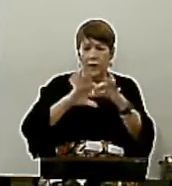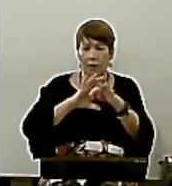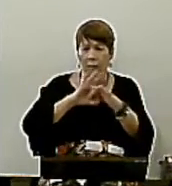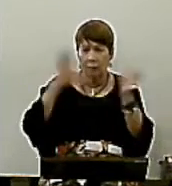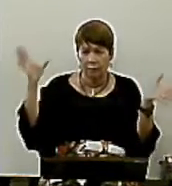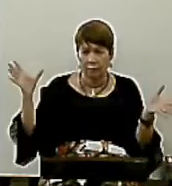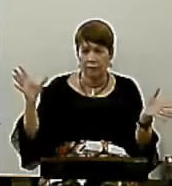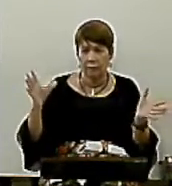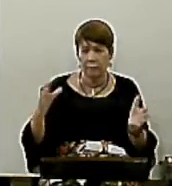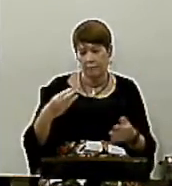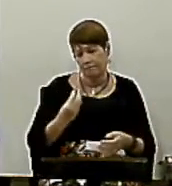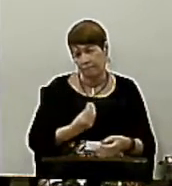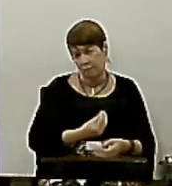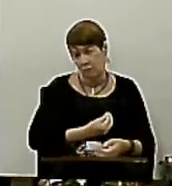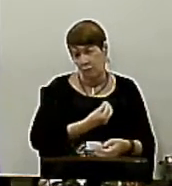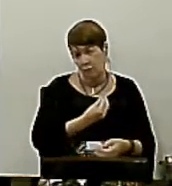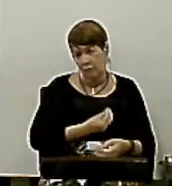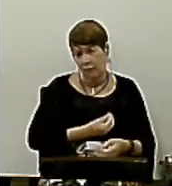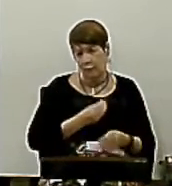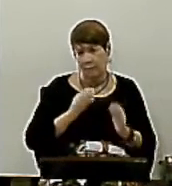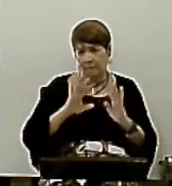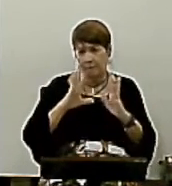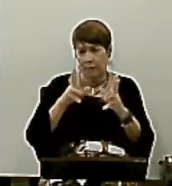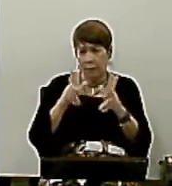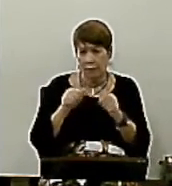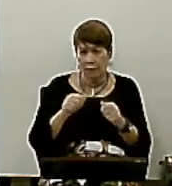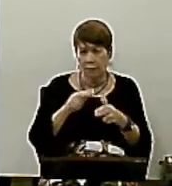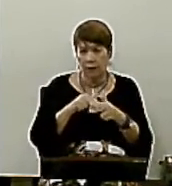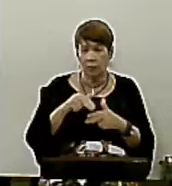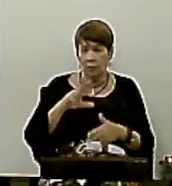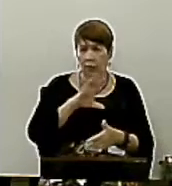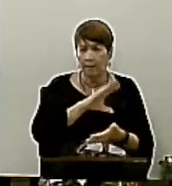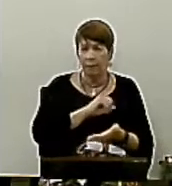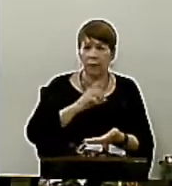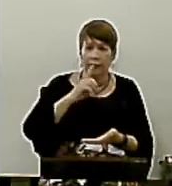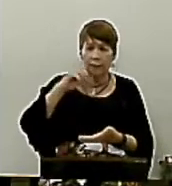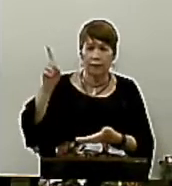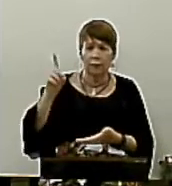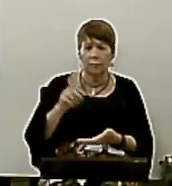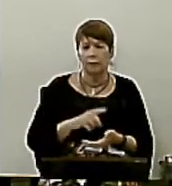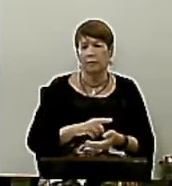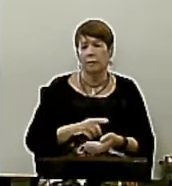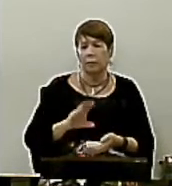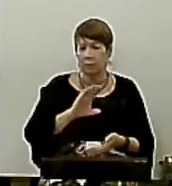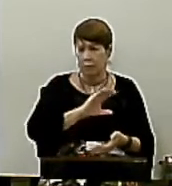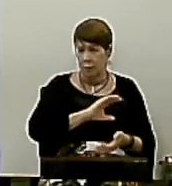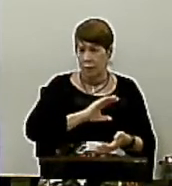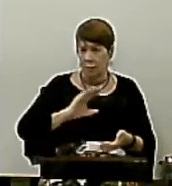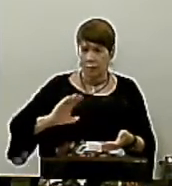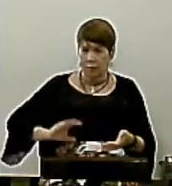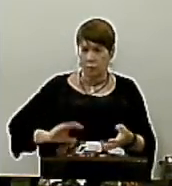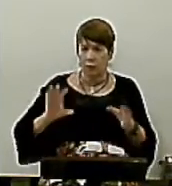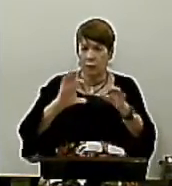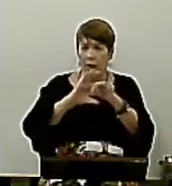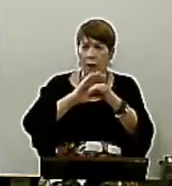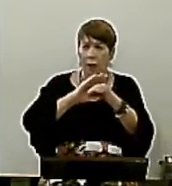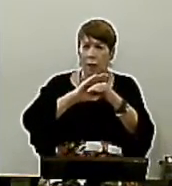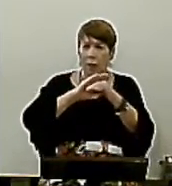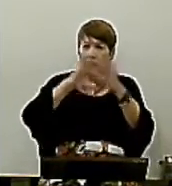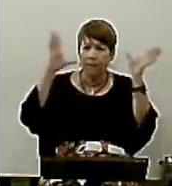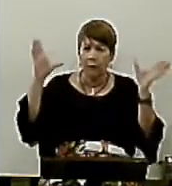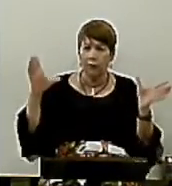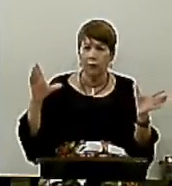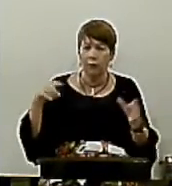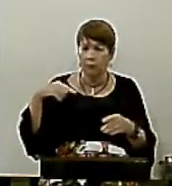significativa Por amor a Deus Por isso A Bíblia também diz Que Cristo nos libertou Para que nós pudéssemos Ser